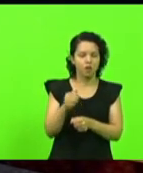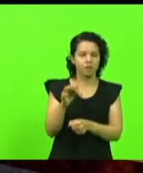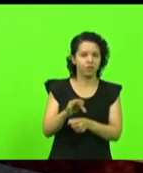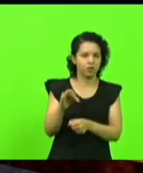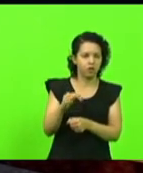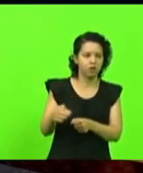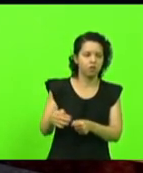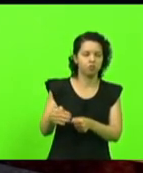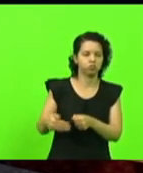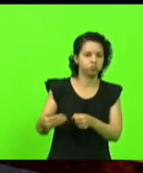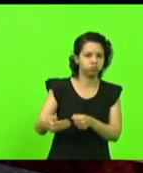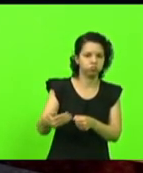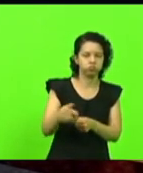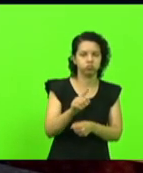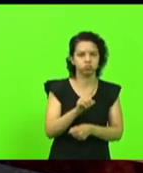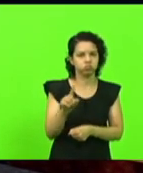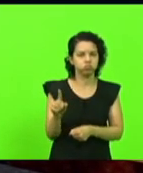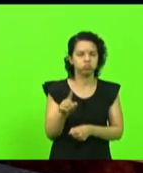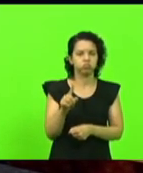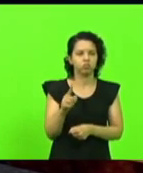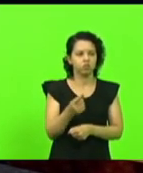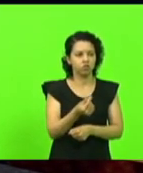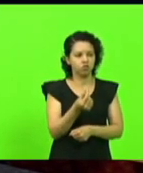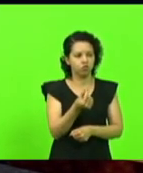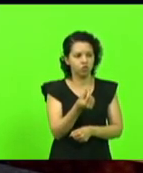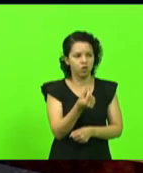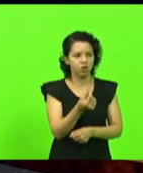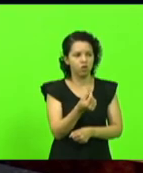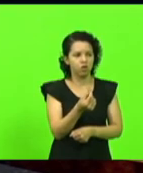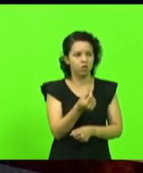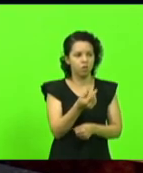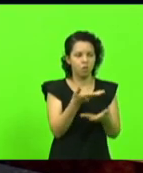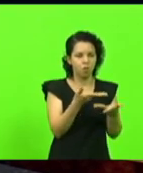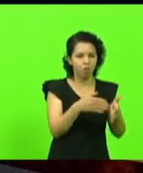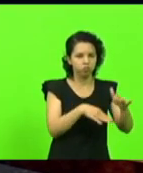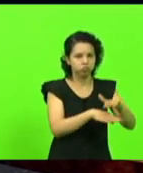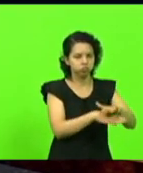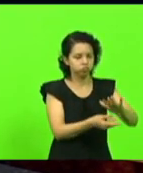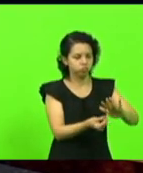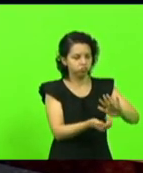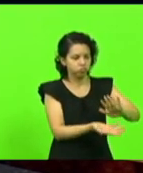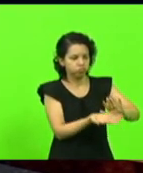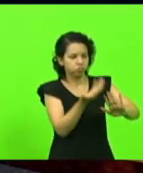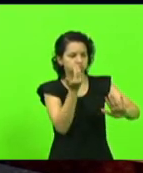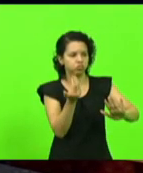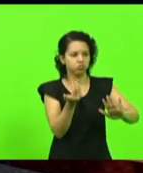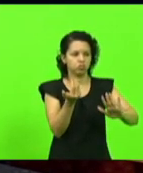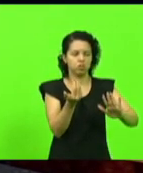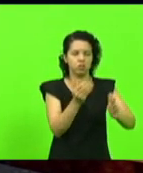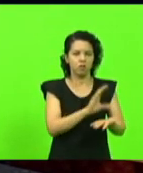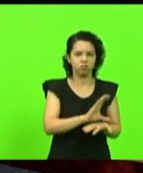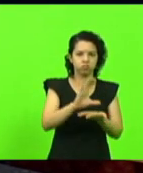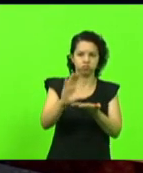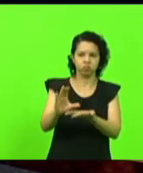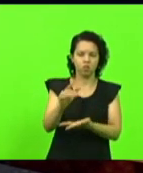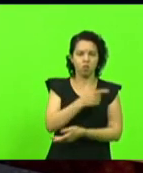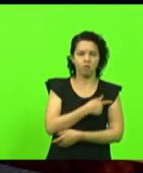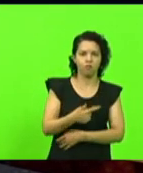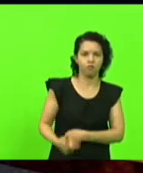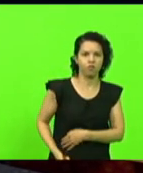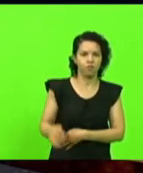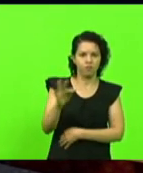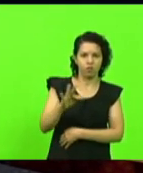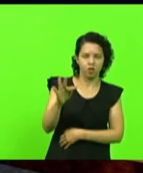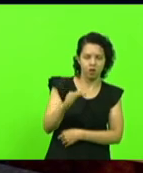tirou dinheiro do caixa autorizado inclusive por essa casa do caixa estadual para repassar o governo federal para tocar as obras